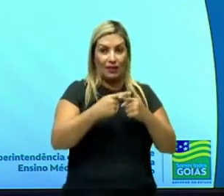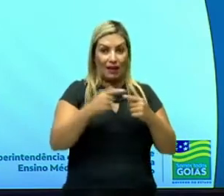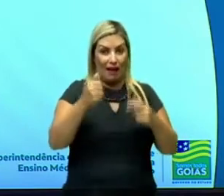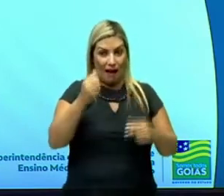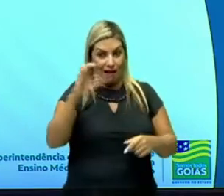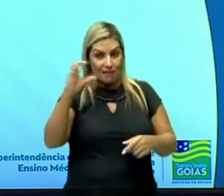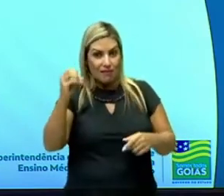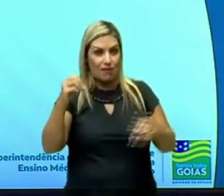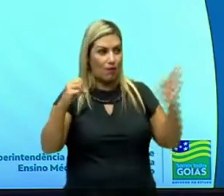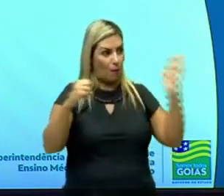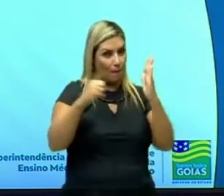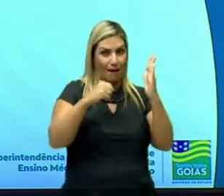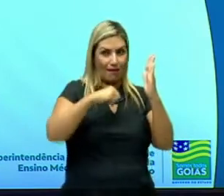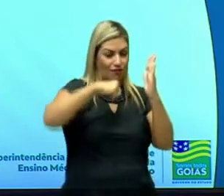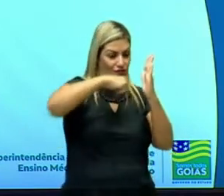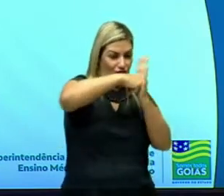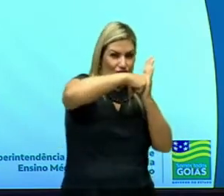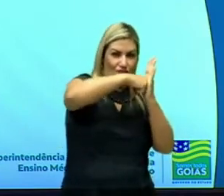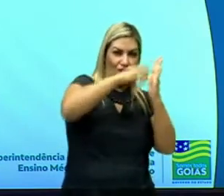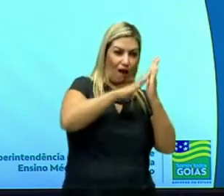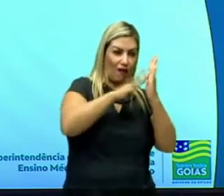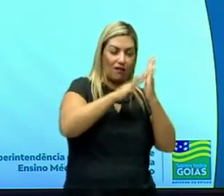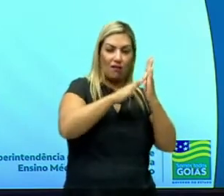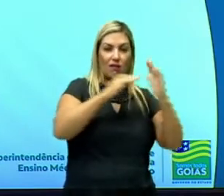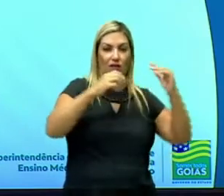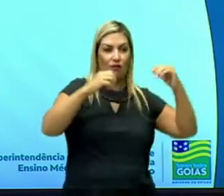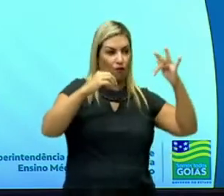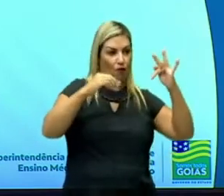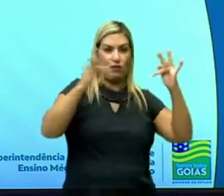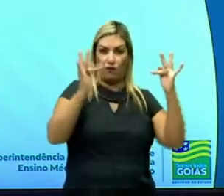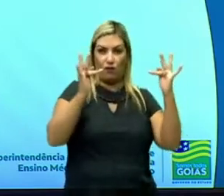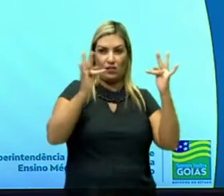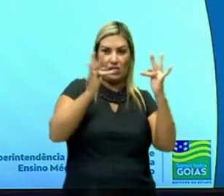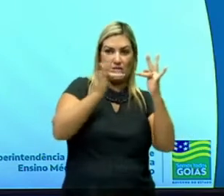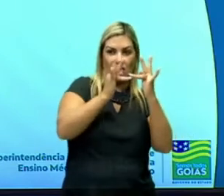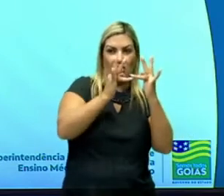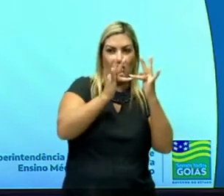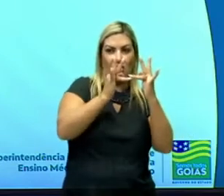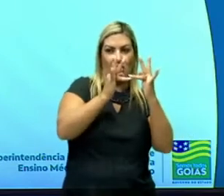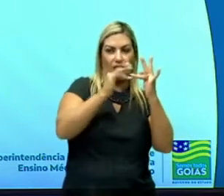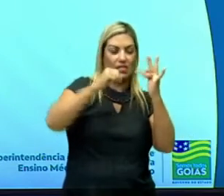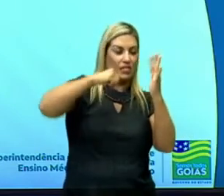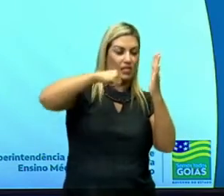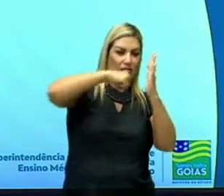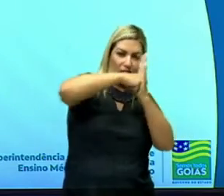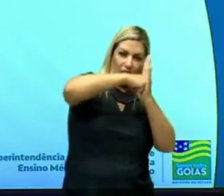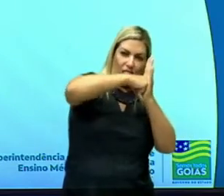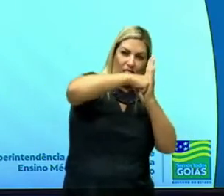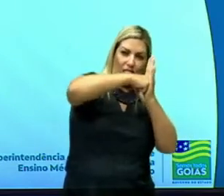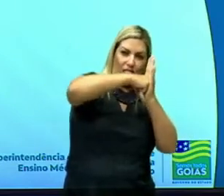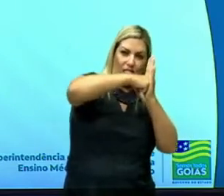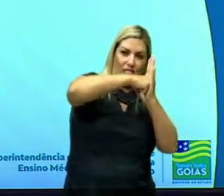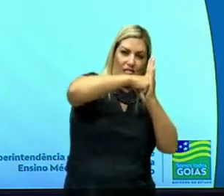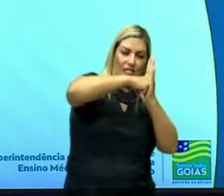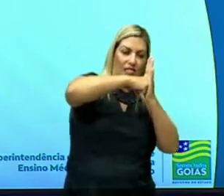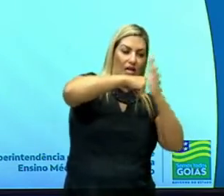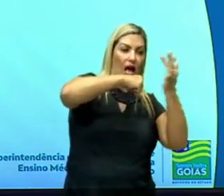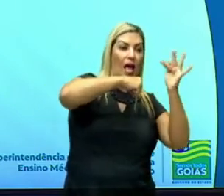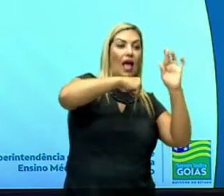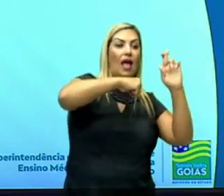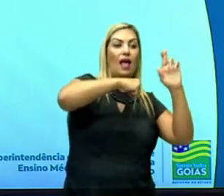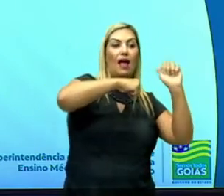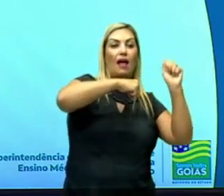provocando na parede e a reação é a parede agindo na sua mão. Então, eu tenho uma força de ação aqui, olha, F, e uma